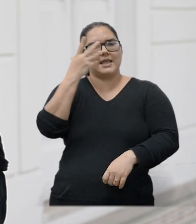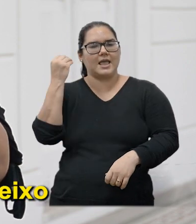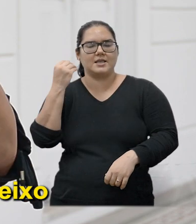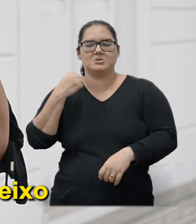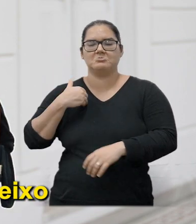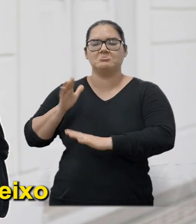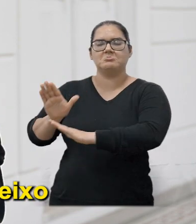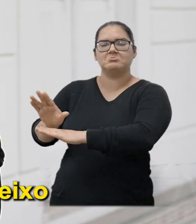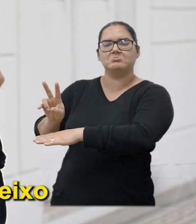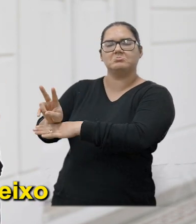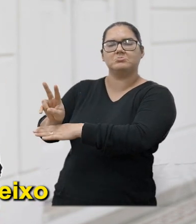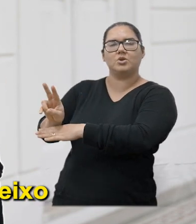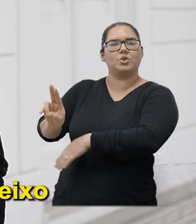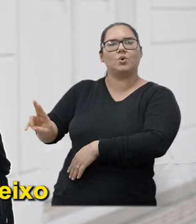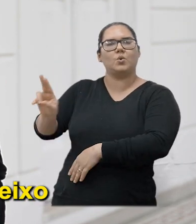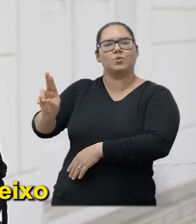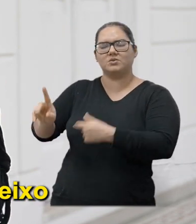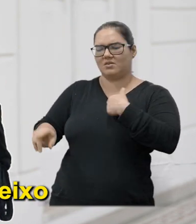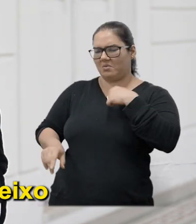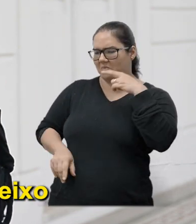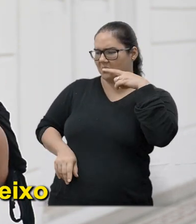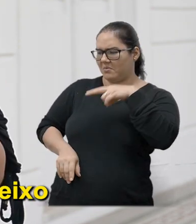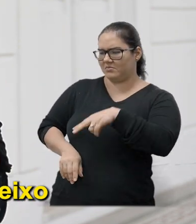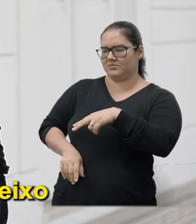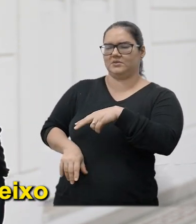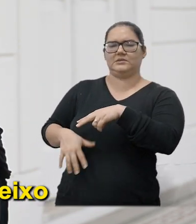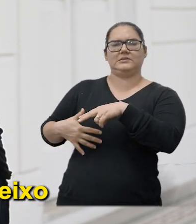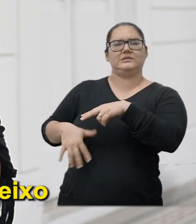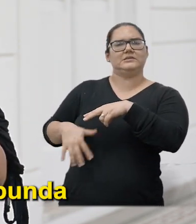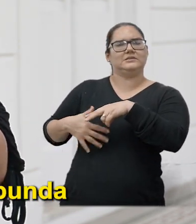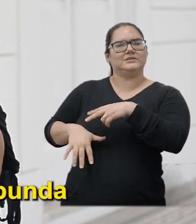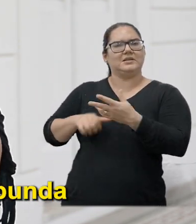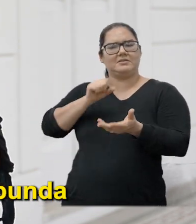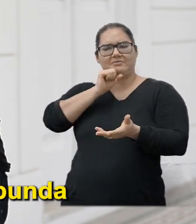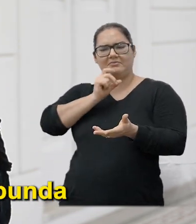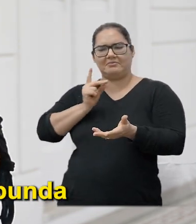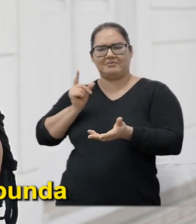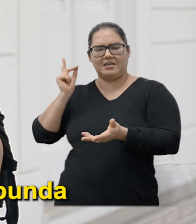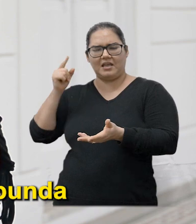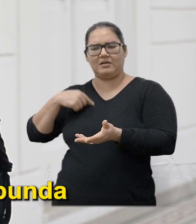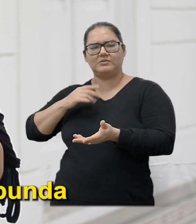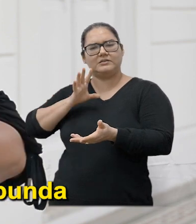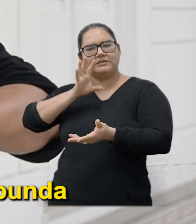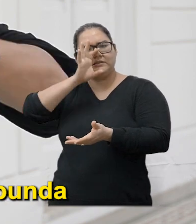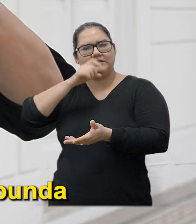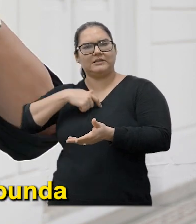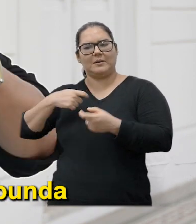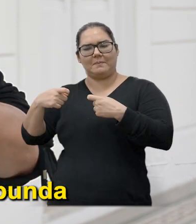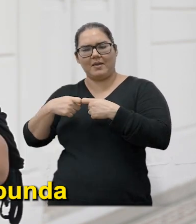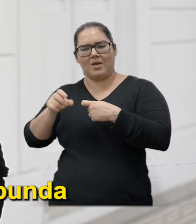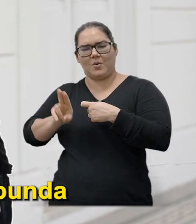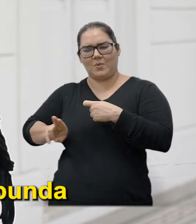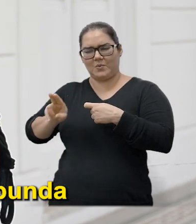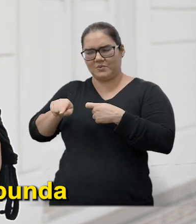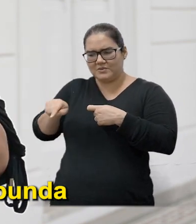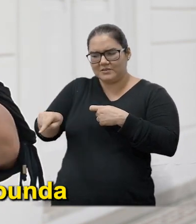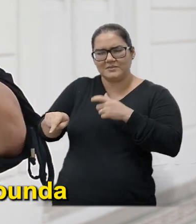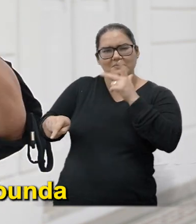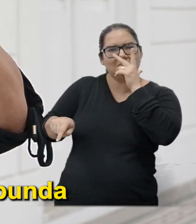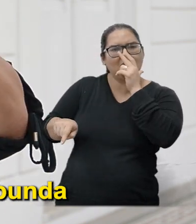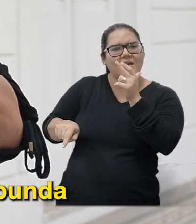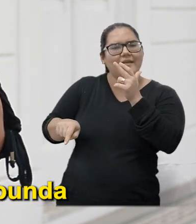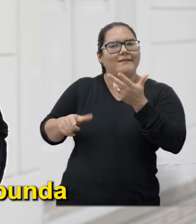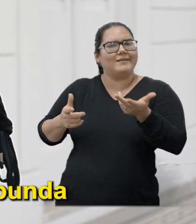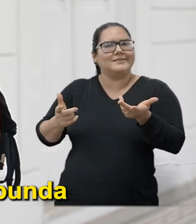distância Olho para as meias E penso Que é muito desleixo Insistir Em usar Uma coisa Que